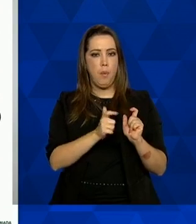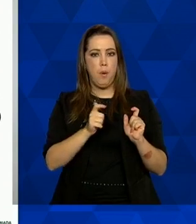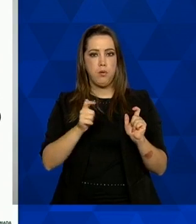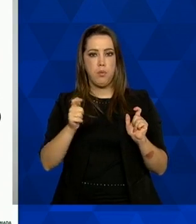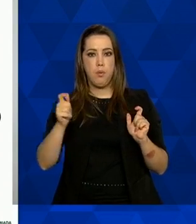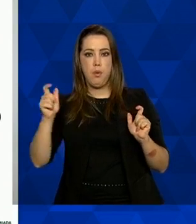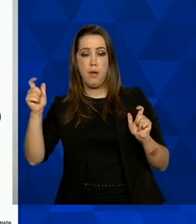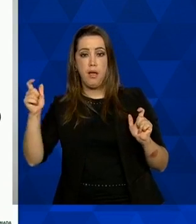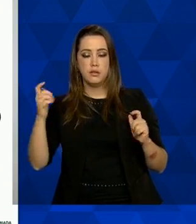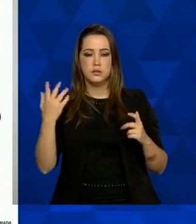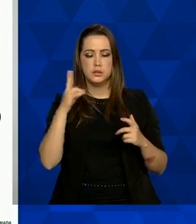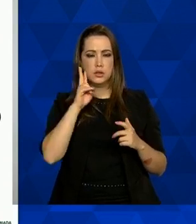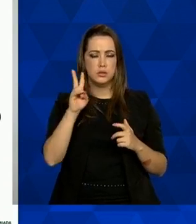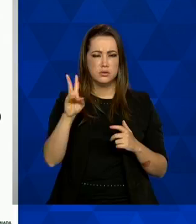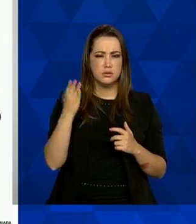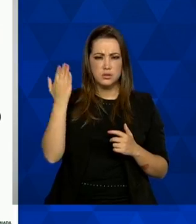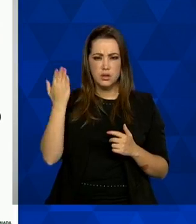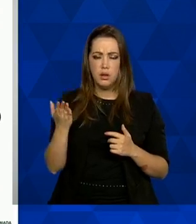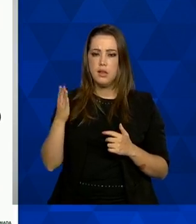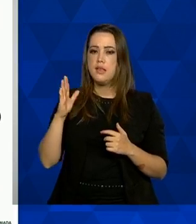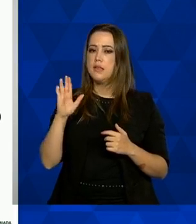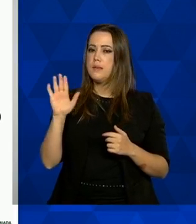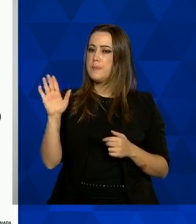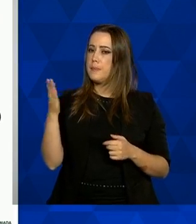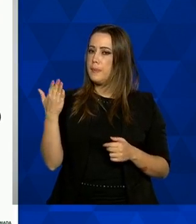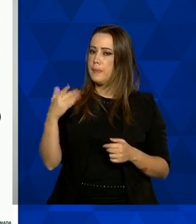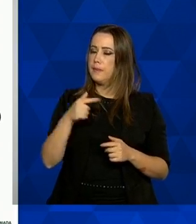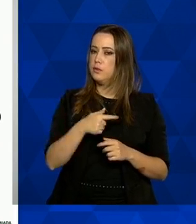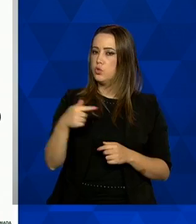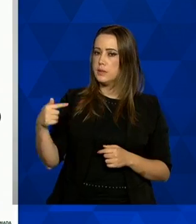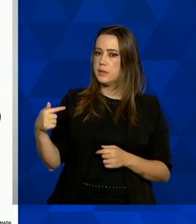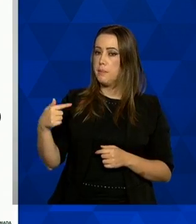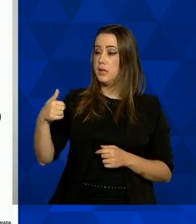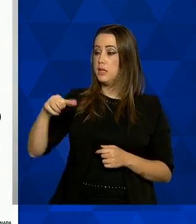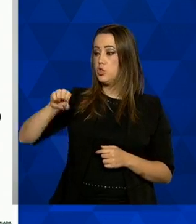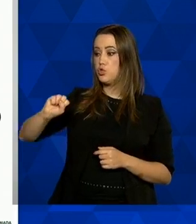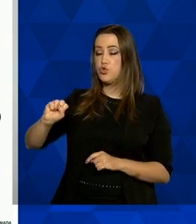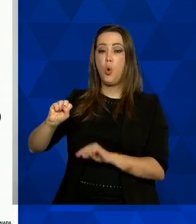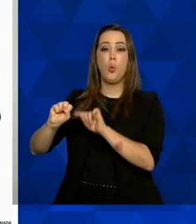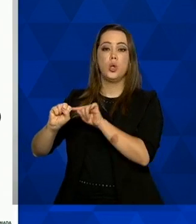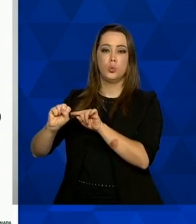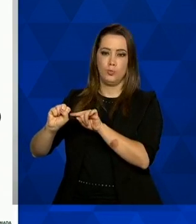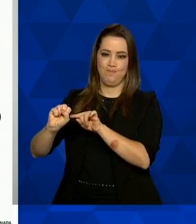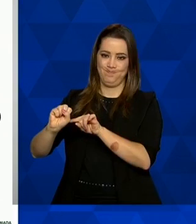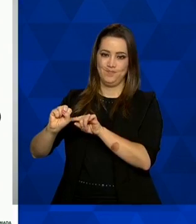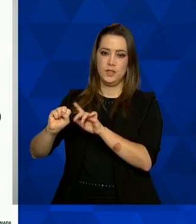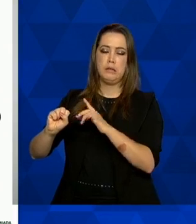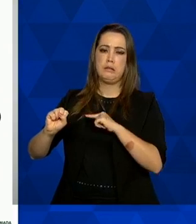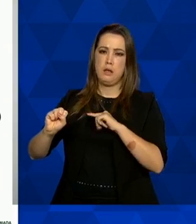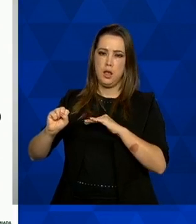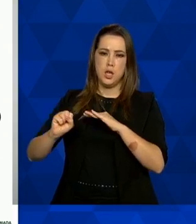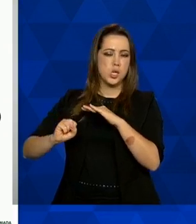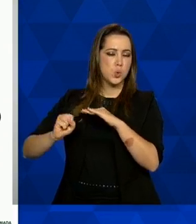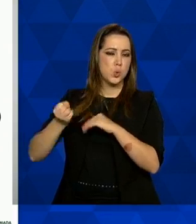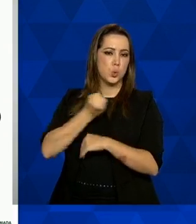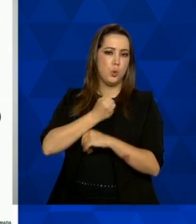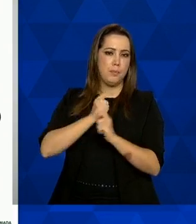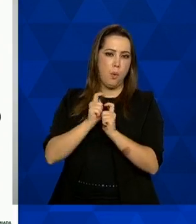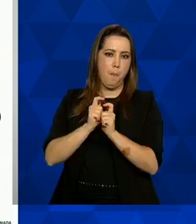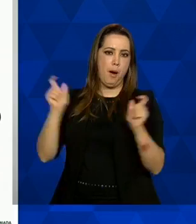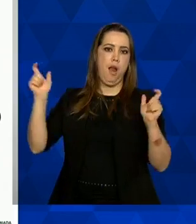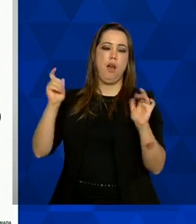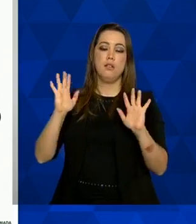com um pico de realização de exames na semana 18 e depois a gente entra praticamente numa